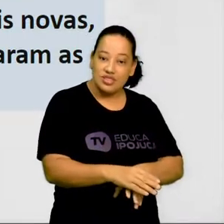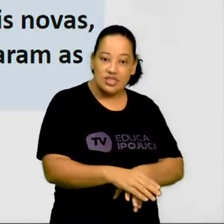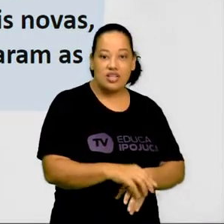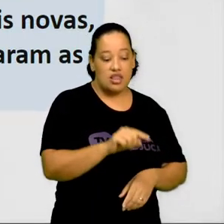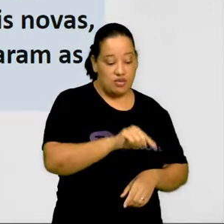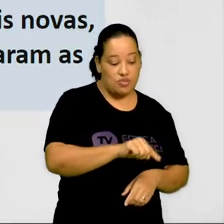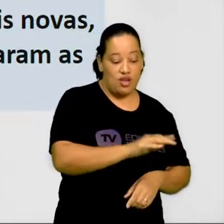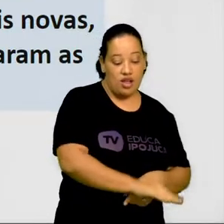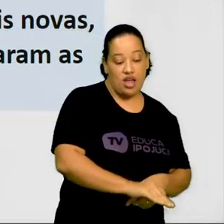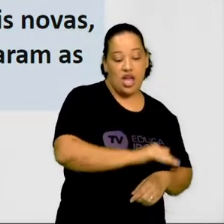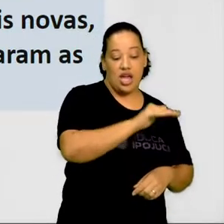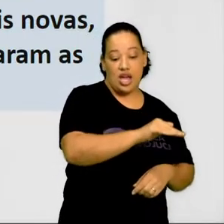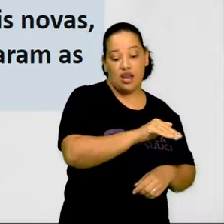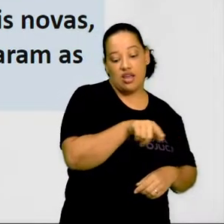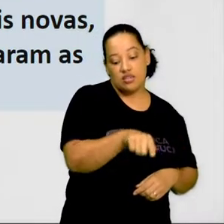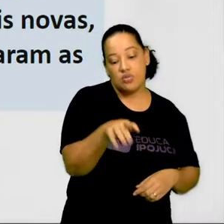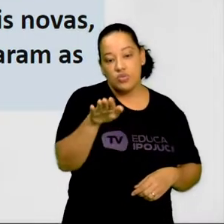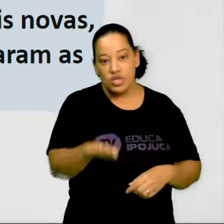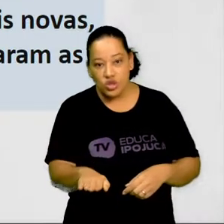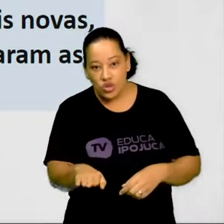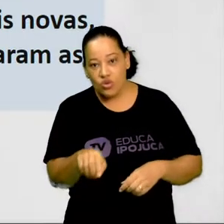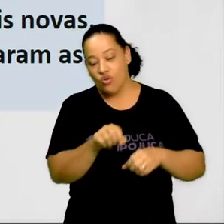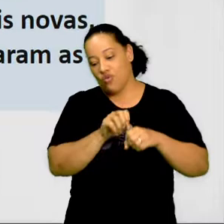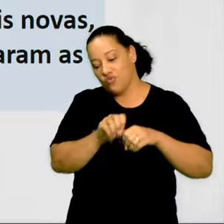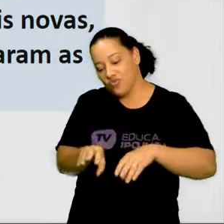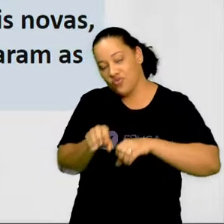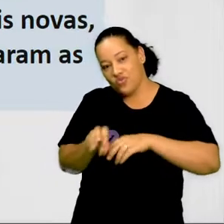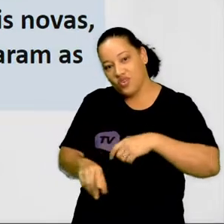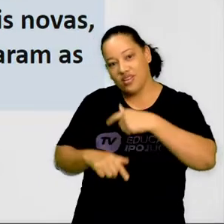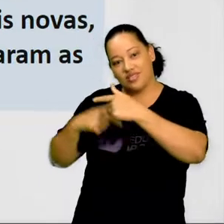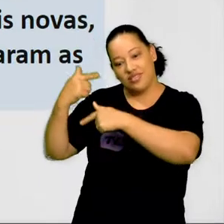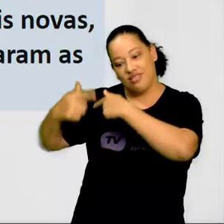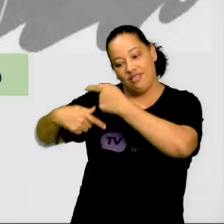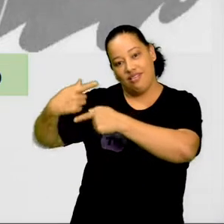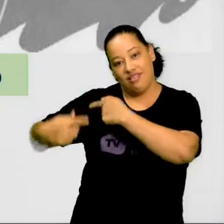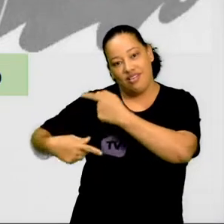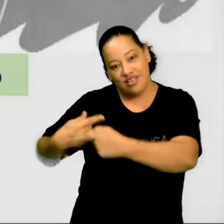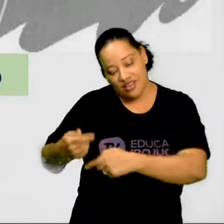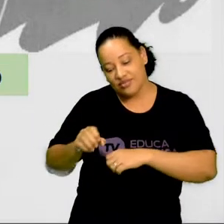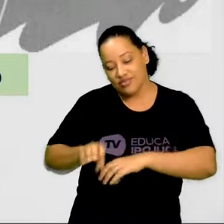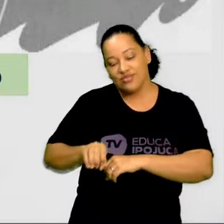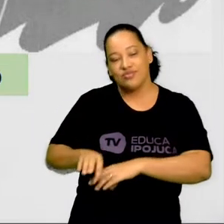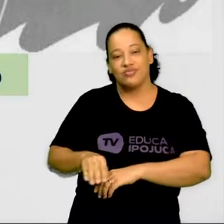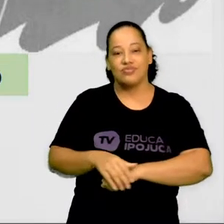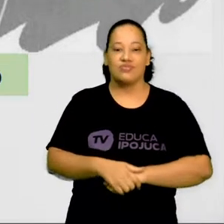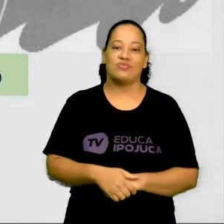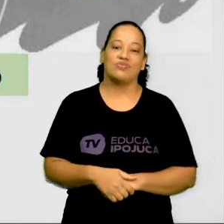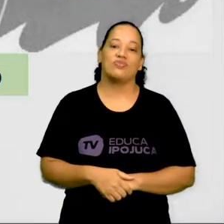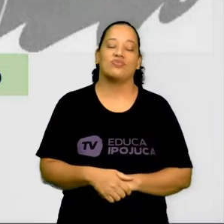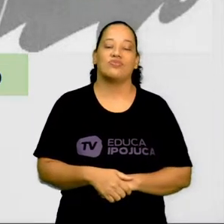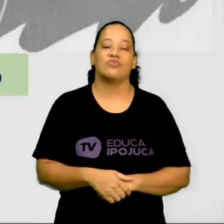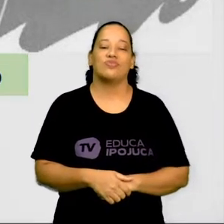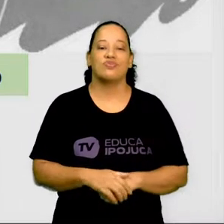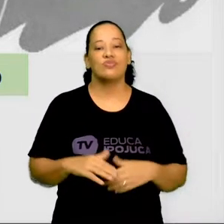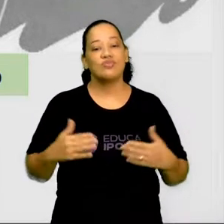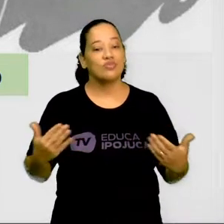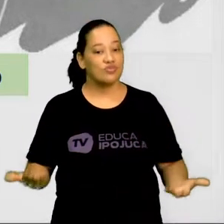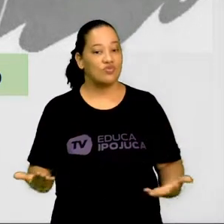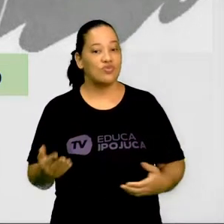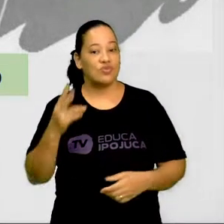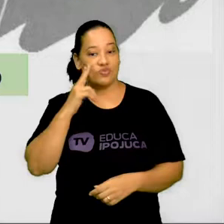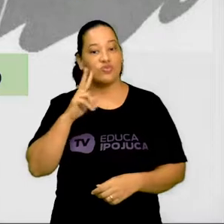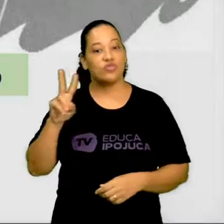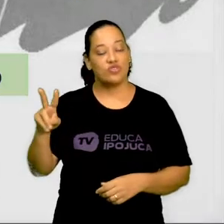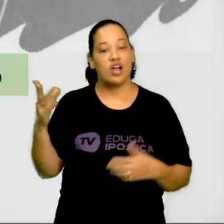sua vez ensinarão as próximas gerações. Bom, vamos ver